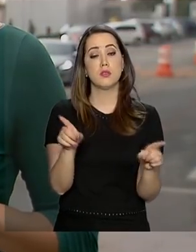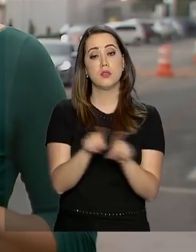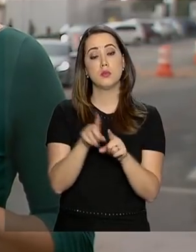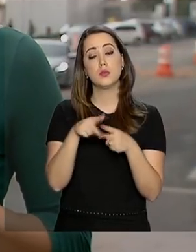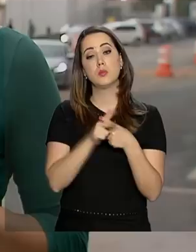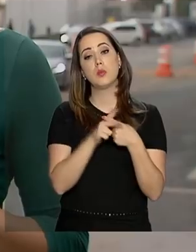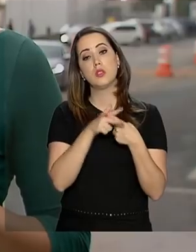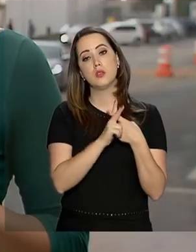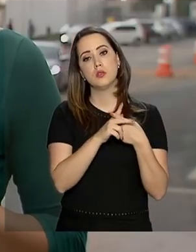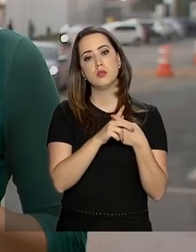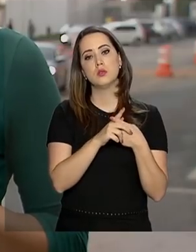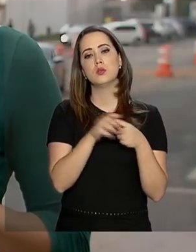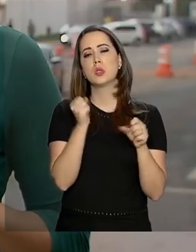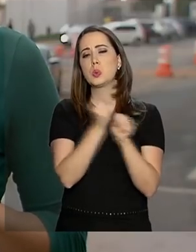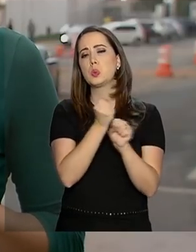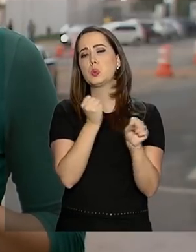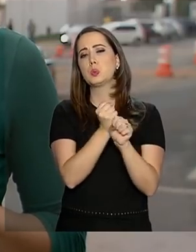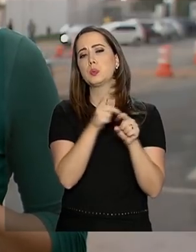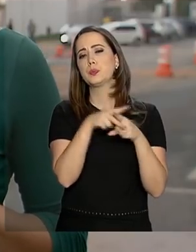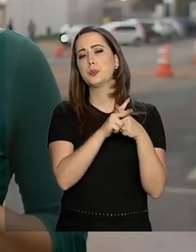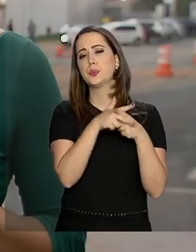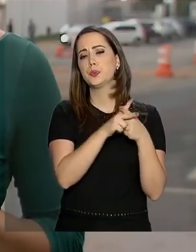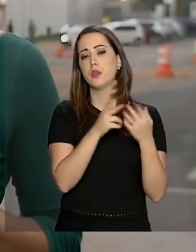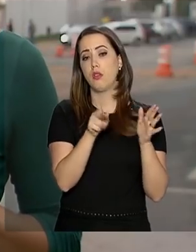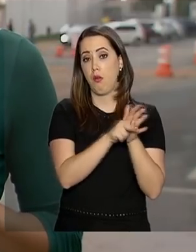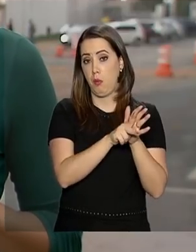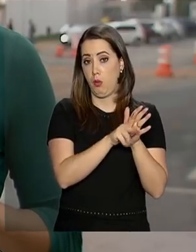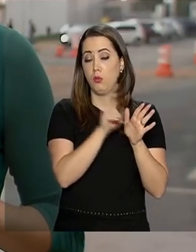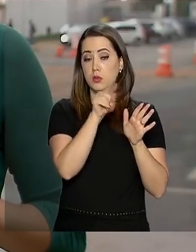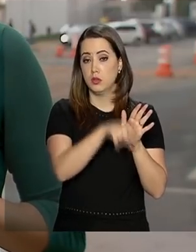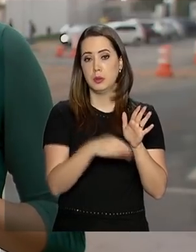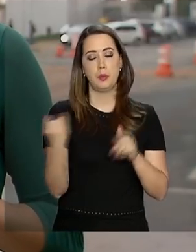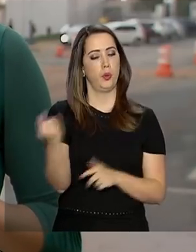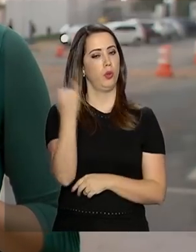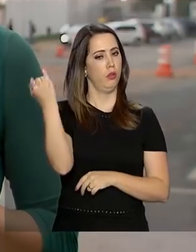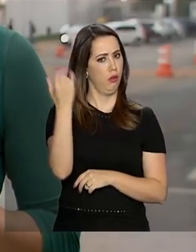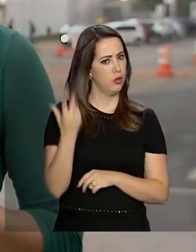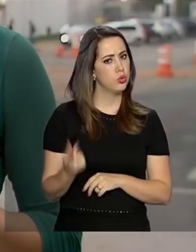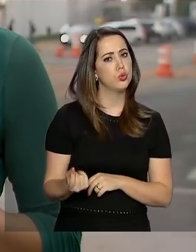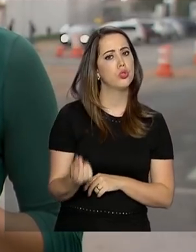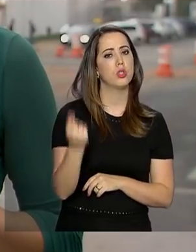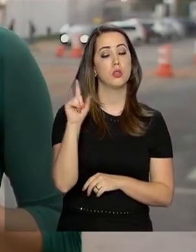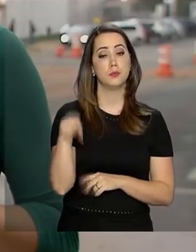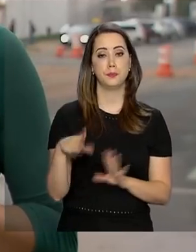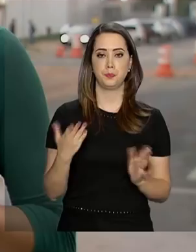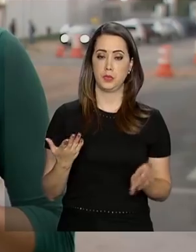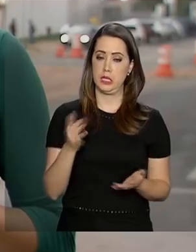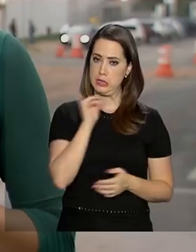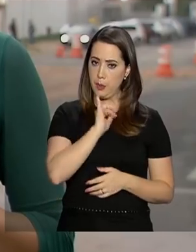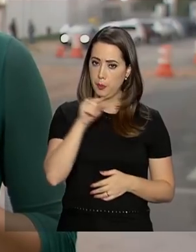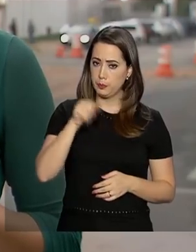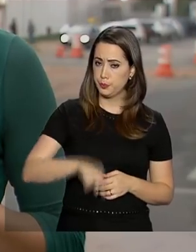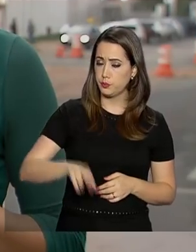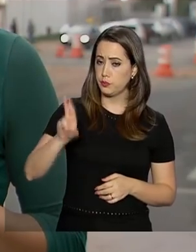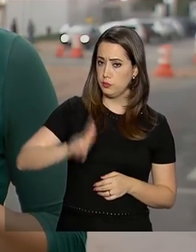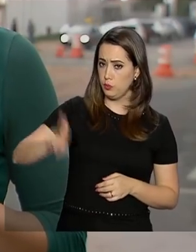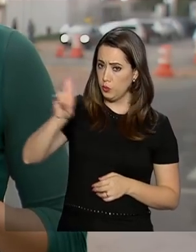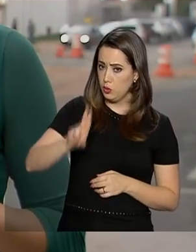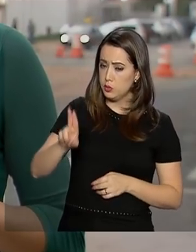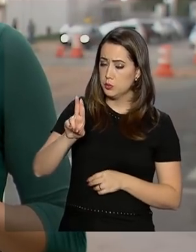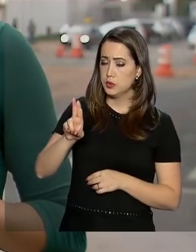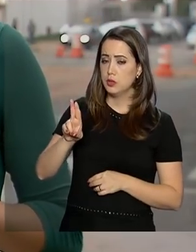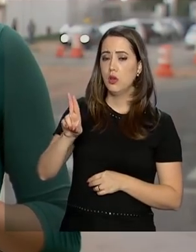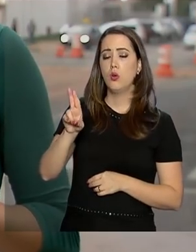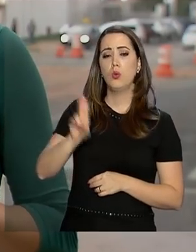manutenção e reforma. Para se ter uma ideia da importância desse recurso, aqui no Hospital Universitário de Brasília,